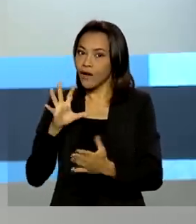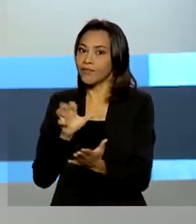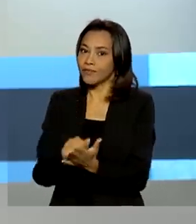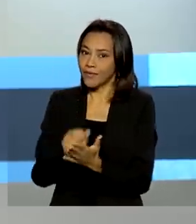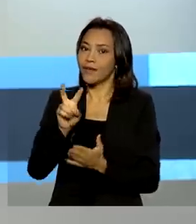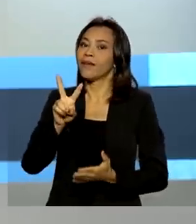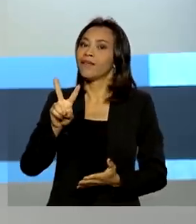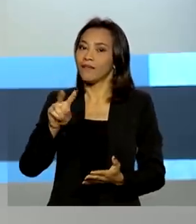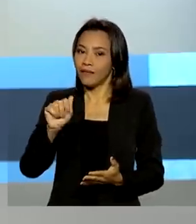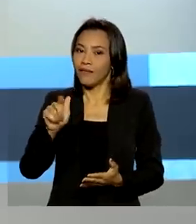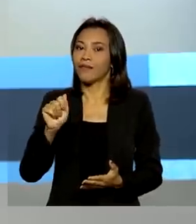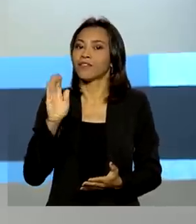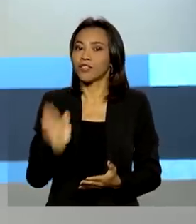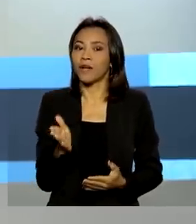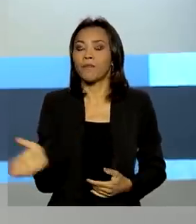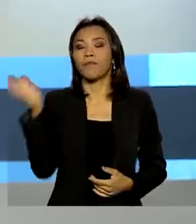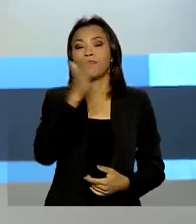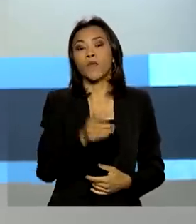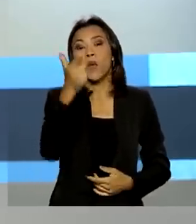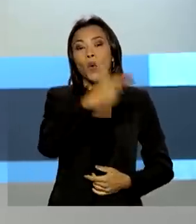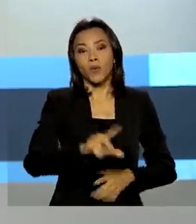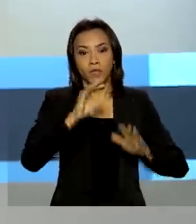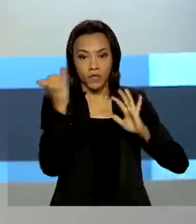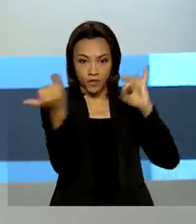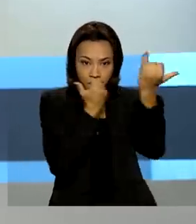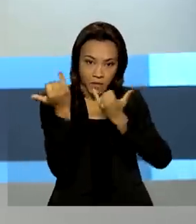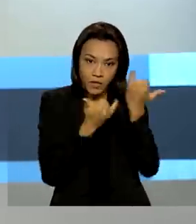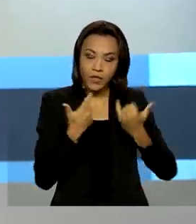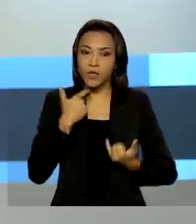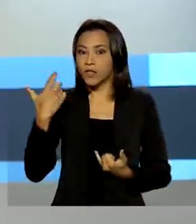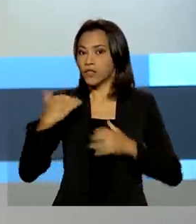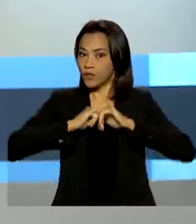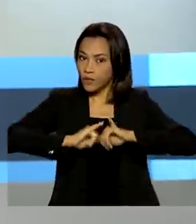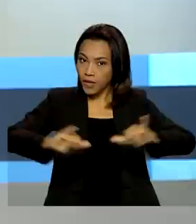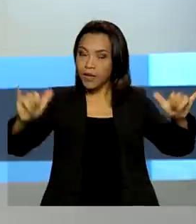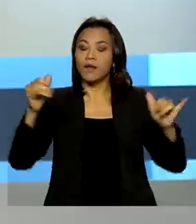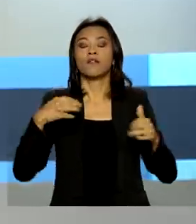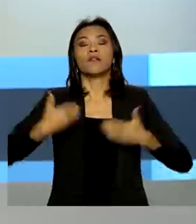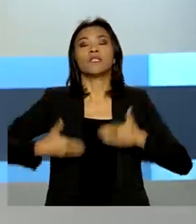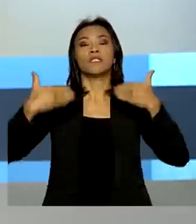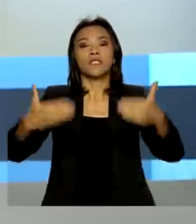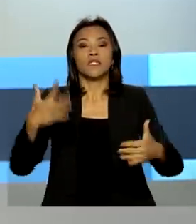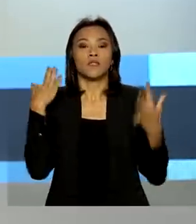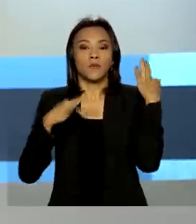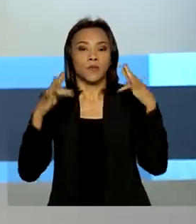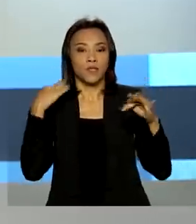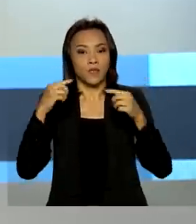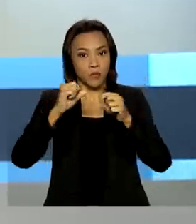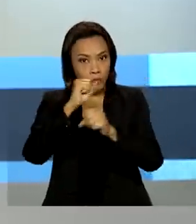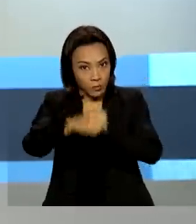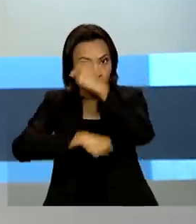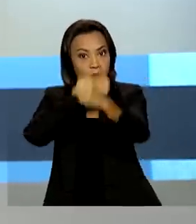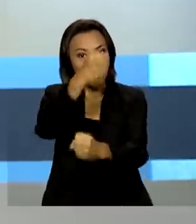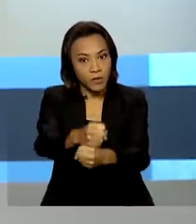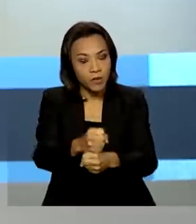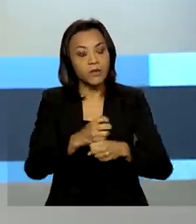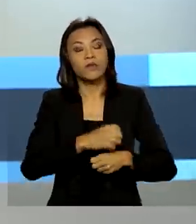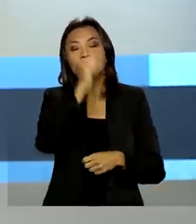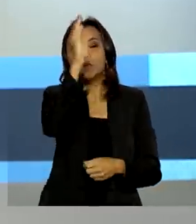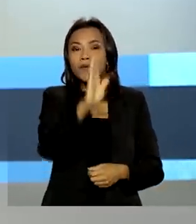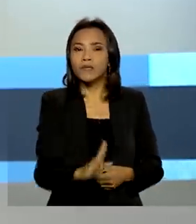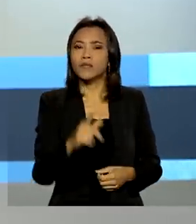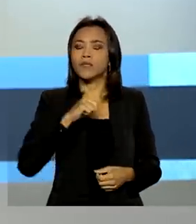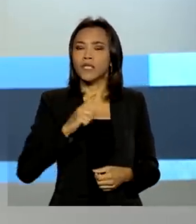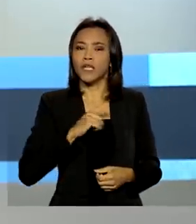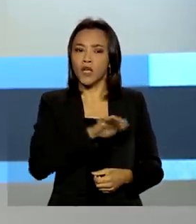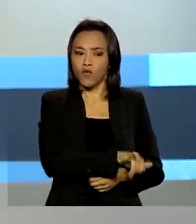Mundial. E uma outra notícia é divulgada pelo Ministério do Turismo durante a viagem oficial. A partir do ano que vem, o Brasil terá voo